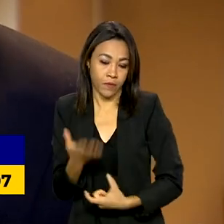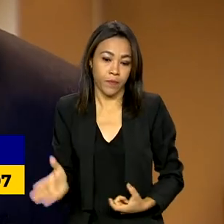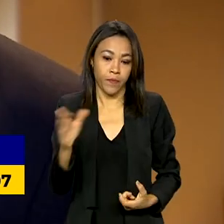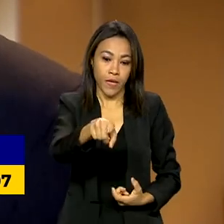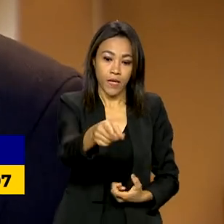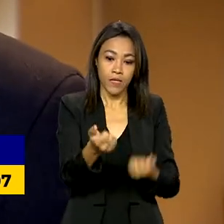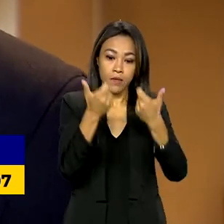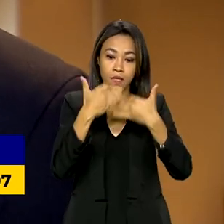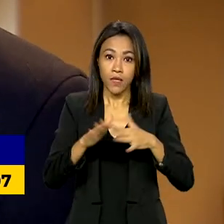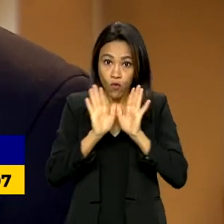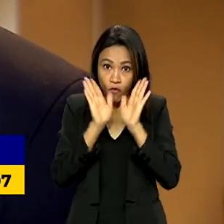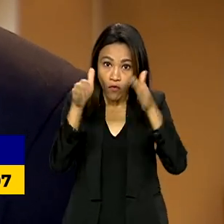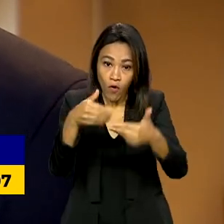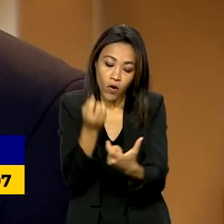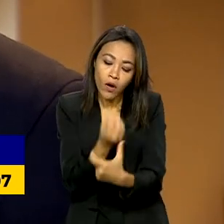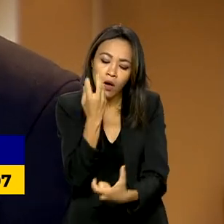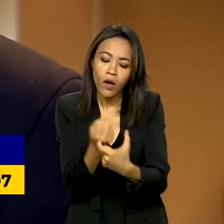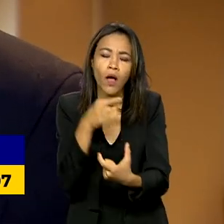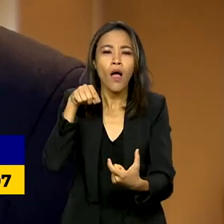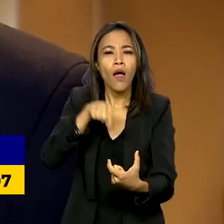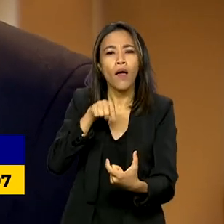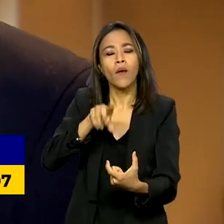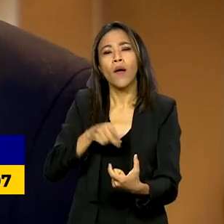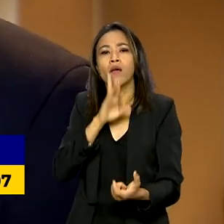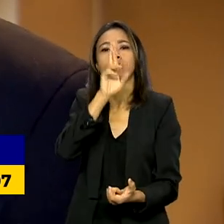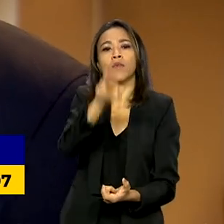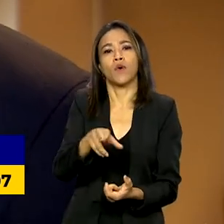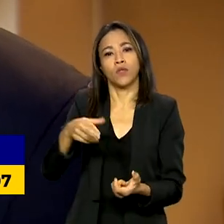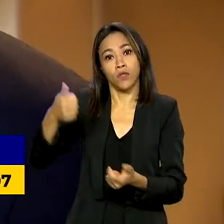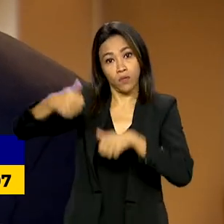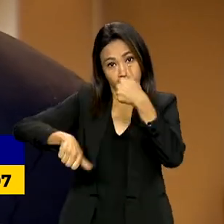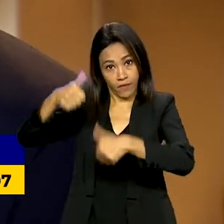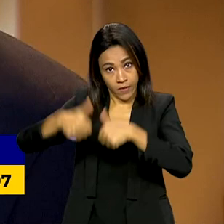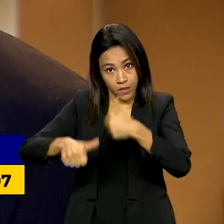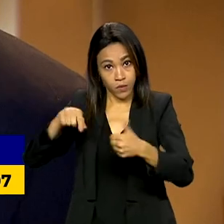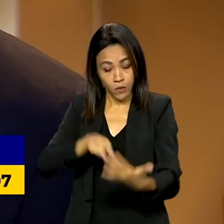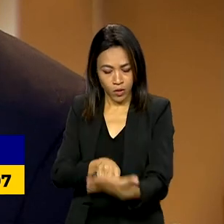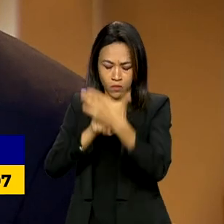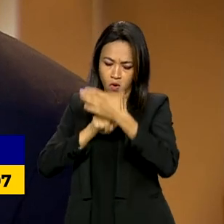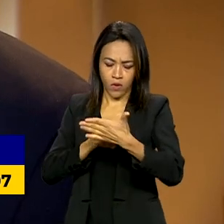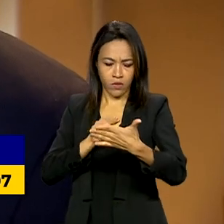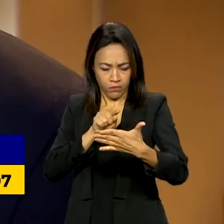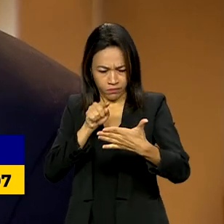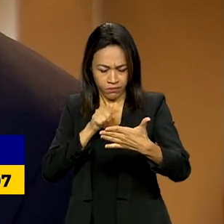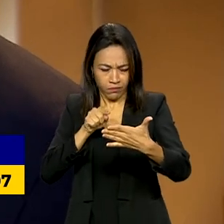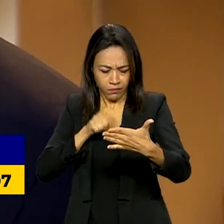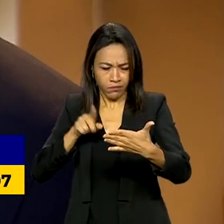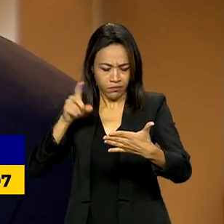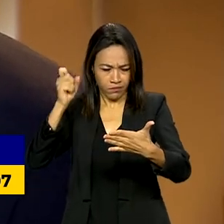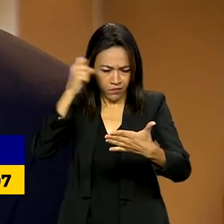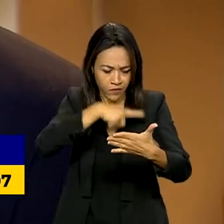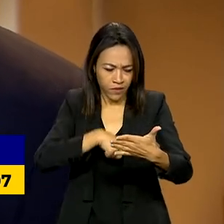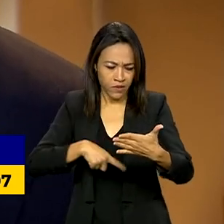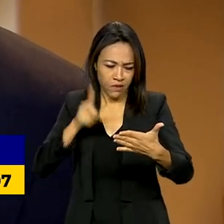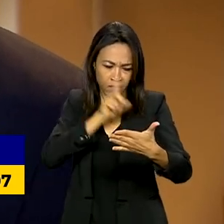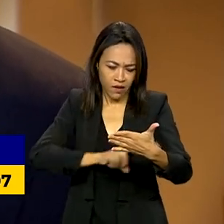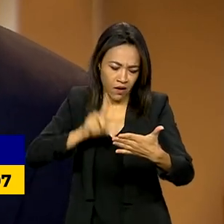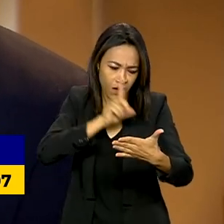uma resposta aos dados do Sistema Nacional de Avaliação da Educação Básica que apontam dificuldades de aprendizagem,